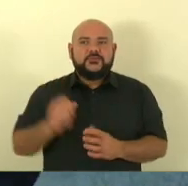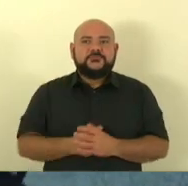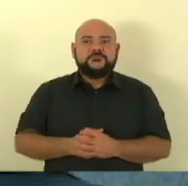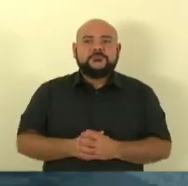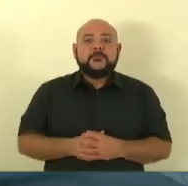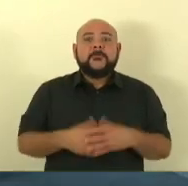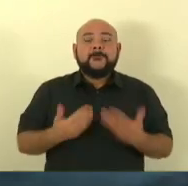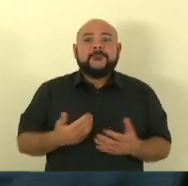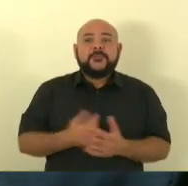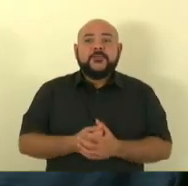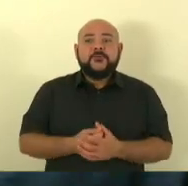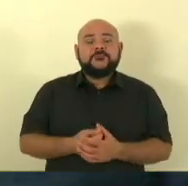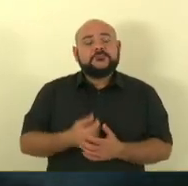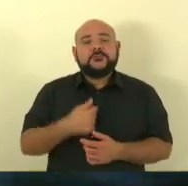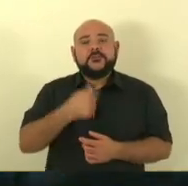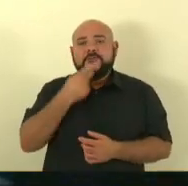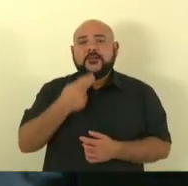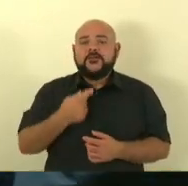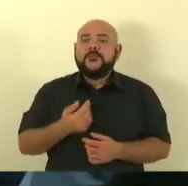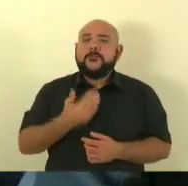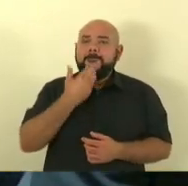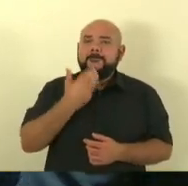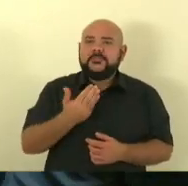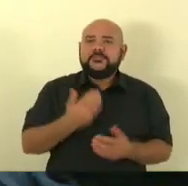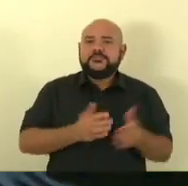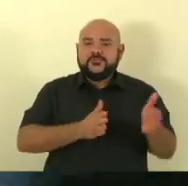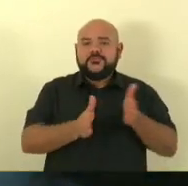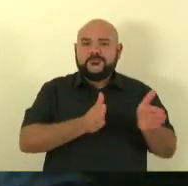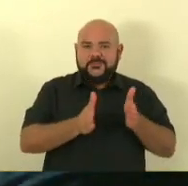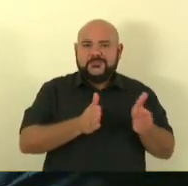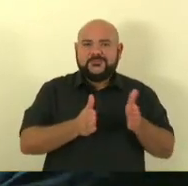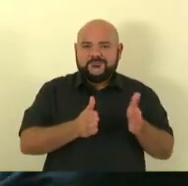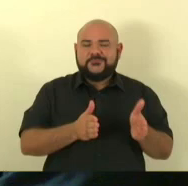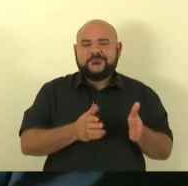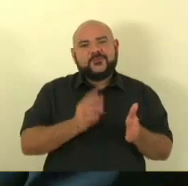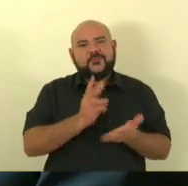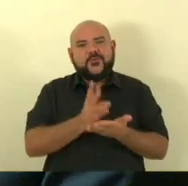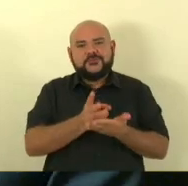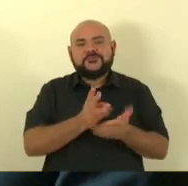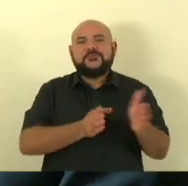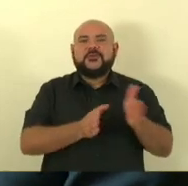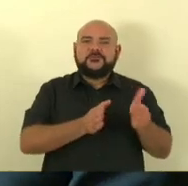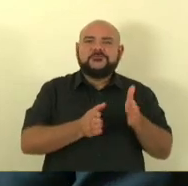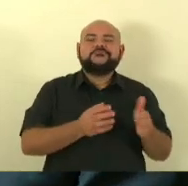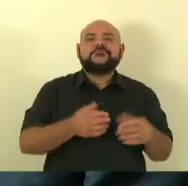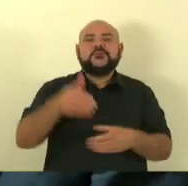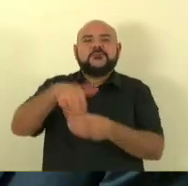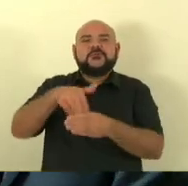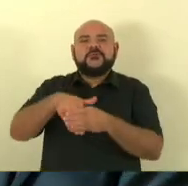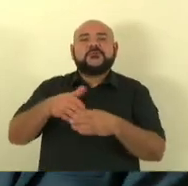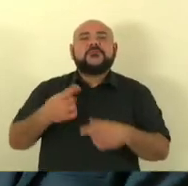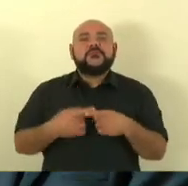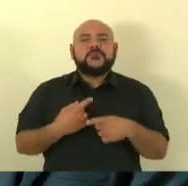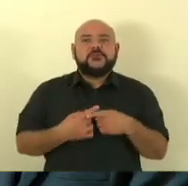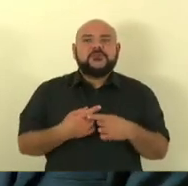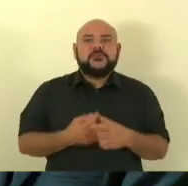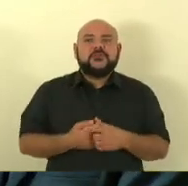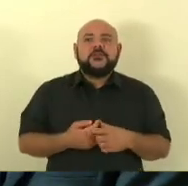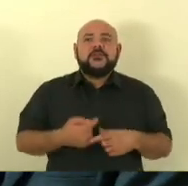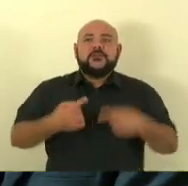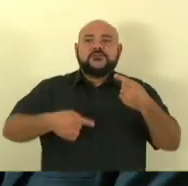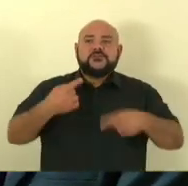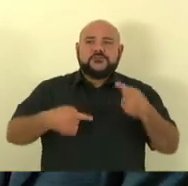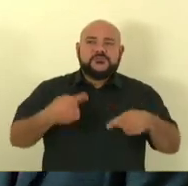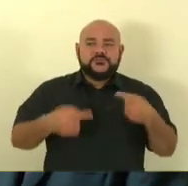a matéria para a redatoria, presidente, solicito o prazo regimental para votar, tendo em vista que nós estamos fazendo a discussão, o líder do governo está